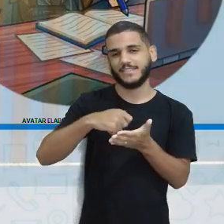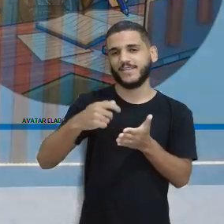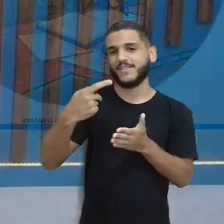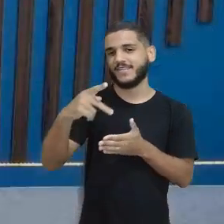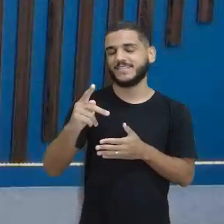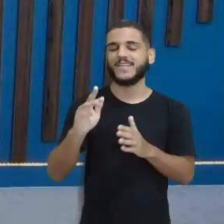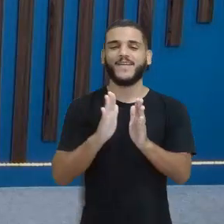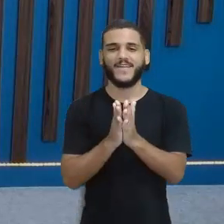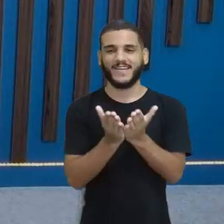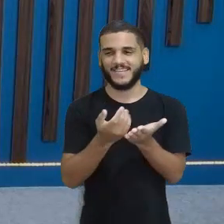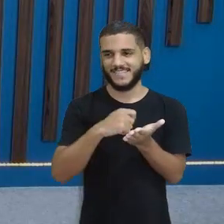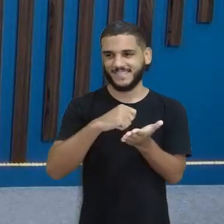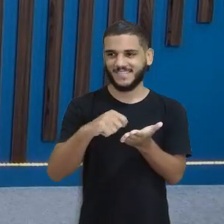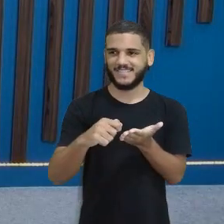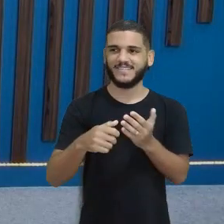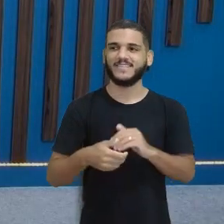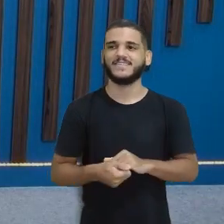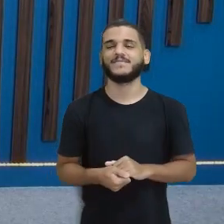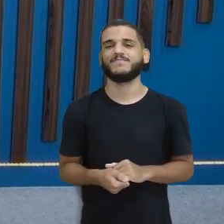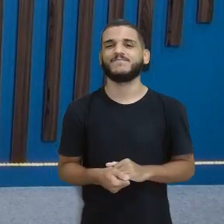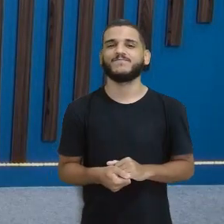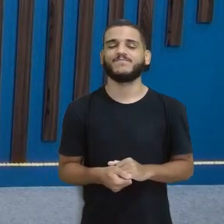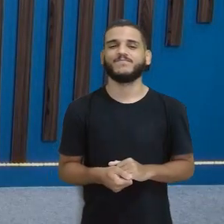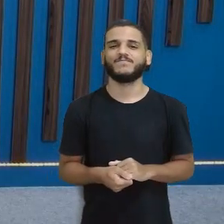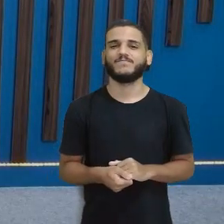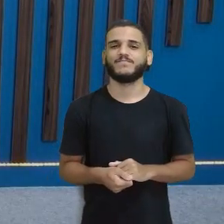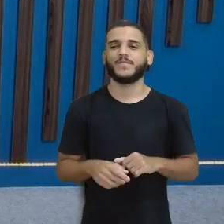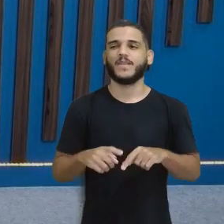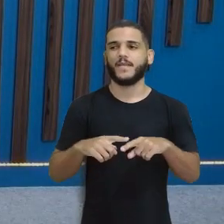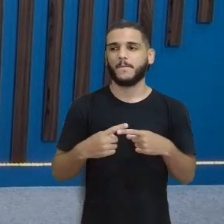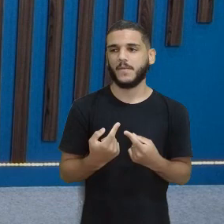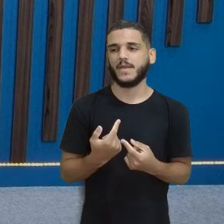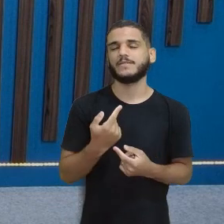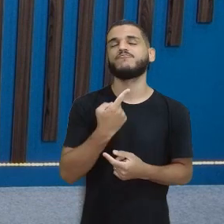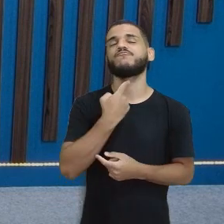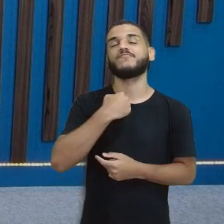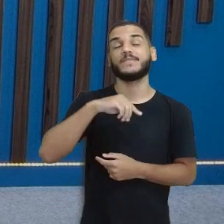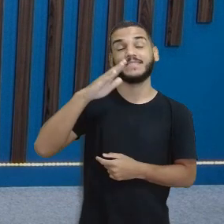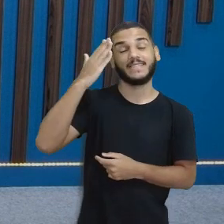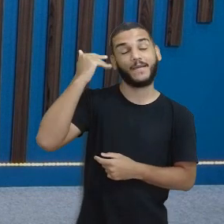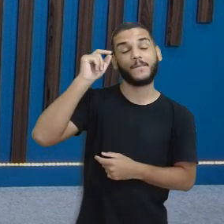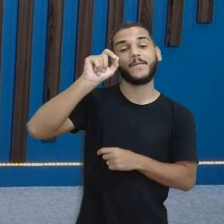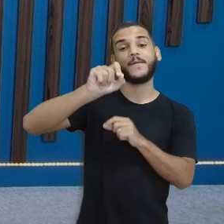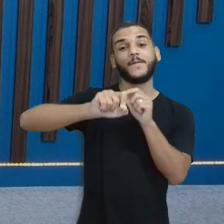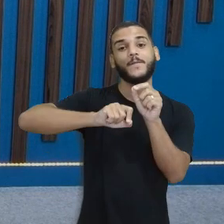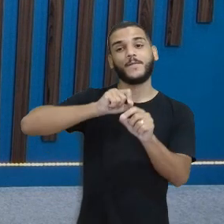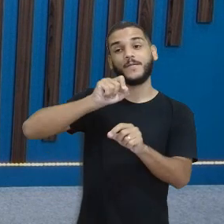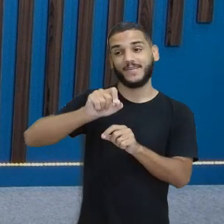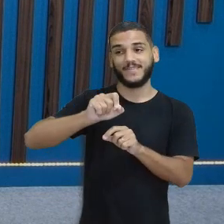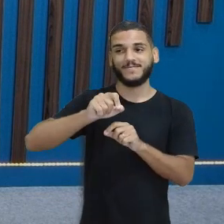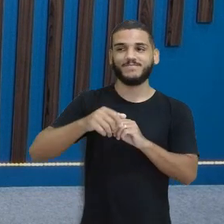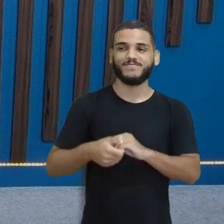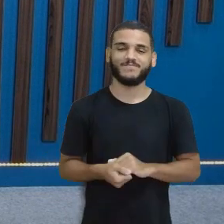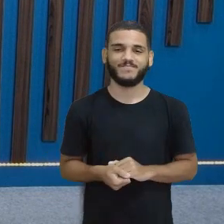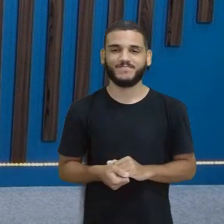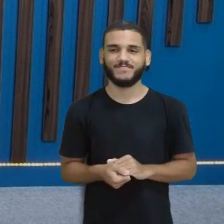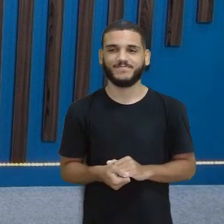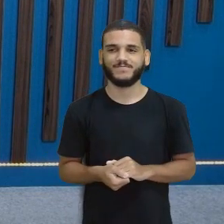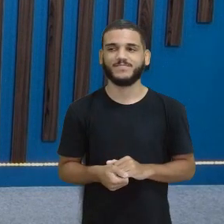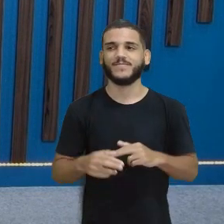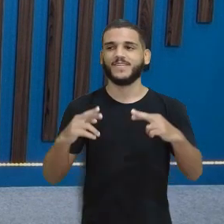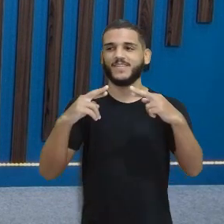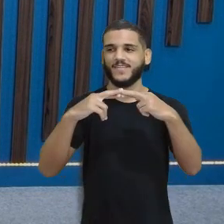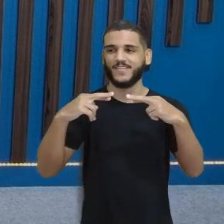no seu caderno Tá certo? Mas Eu quero saber ainda O que